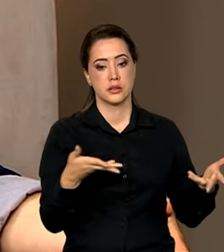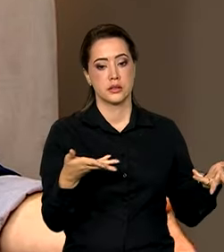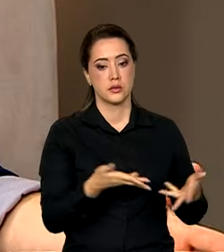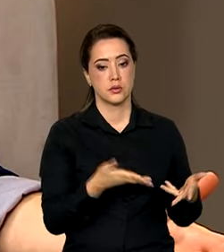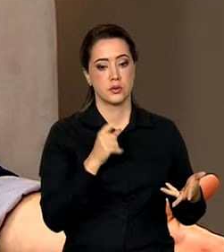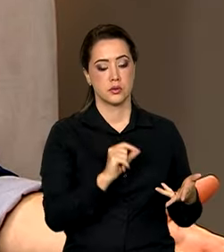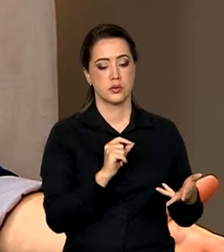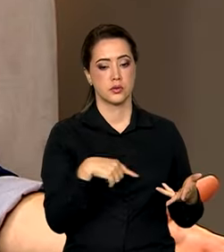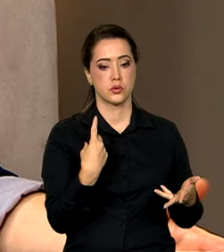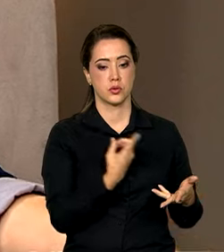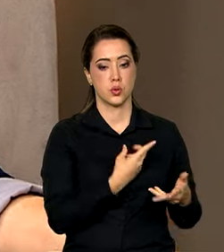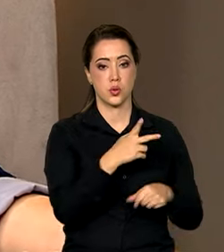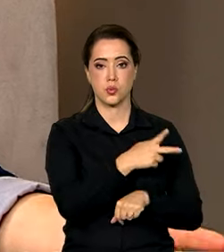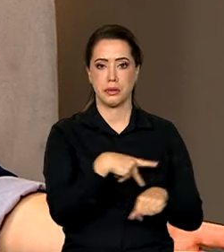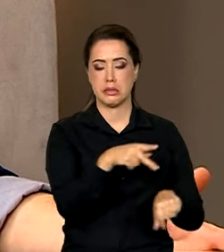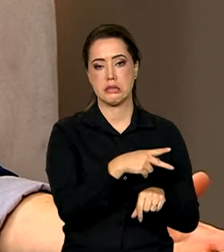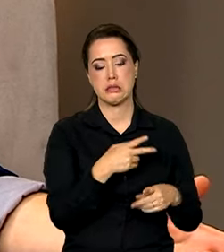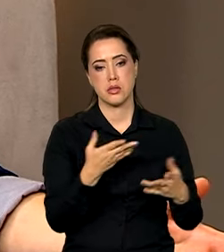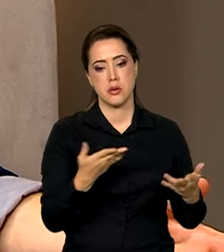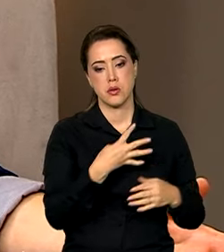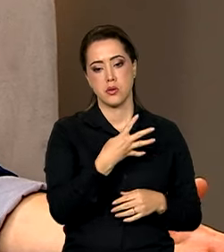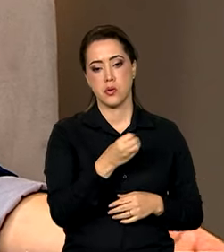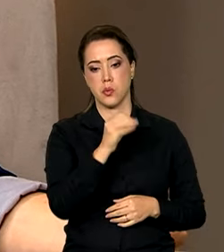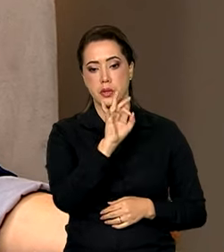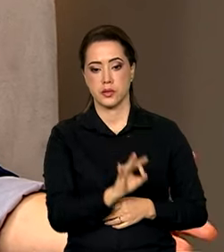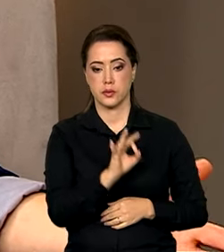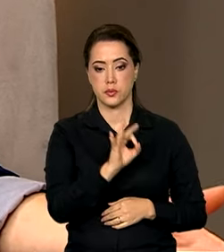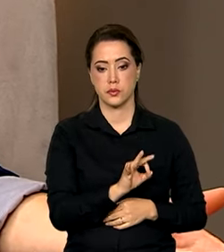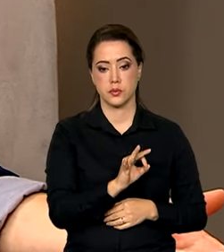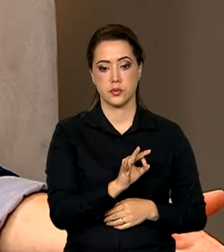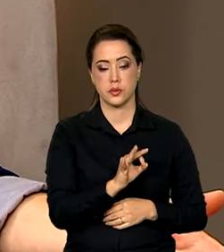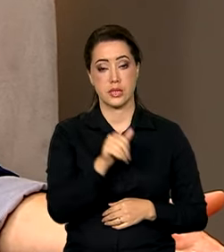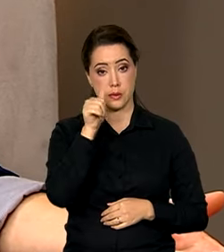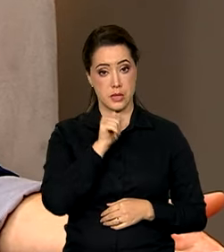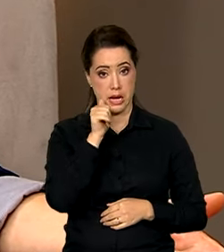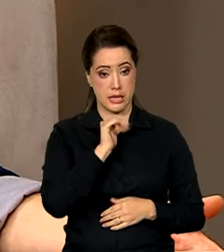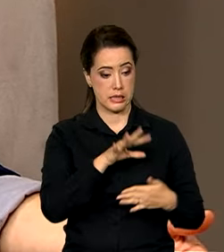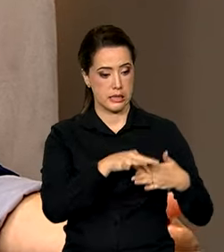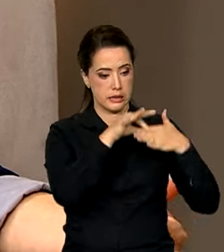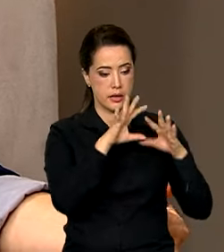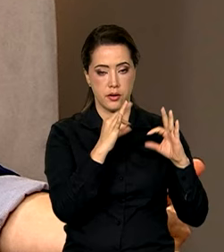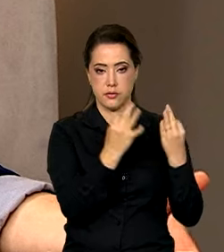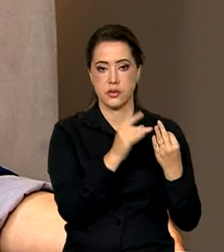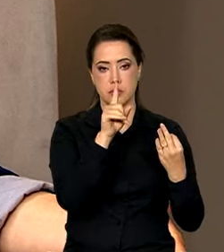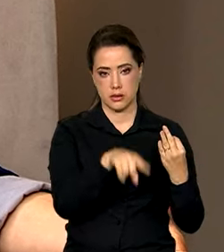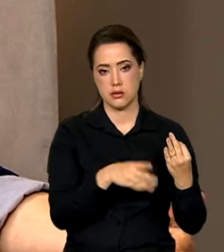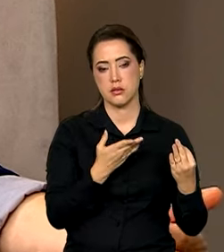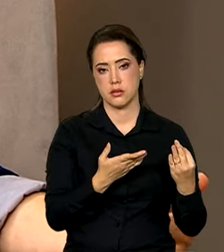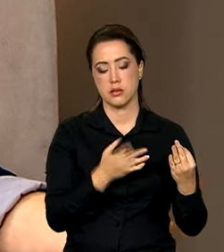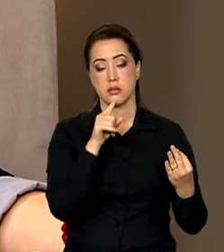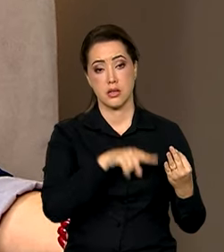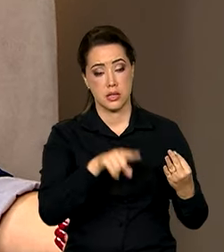a gente tem no nosso país, mais de 40% das chefes de família são mulheres. Então, significa